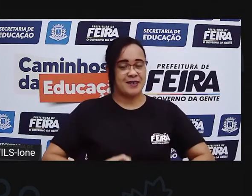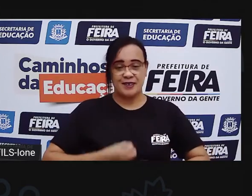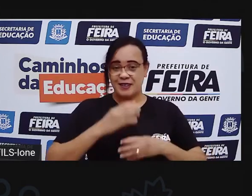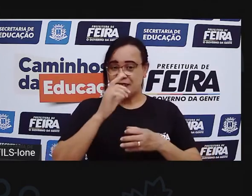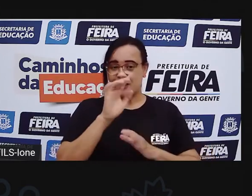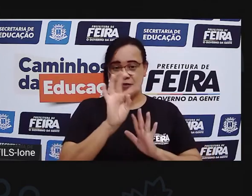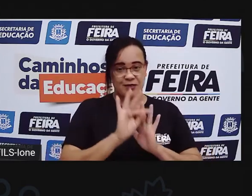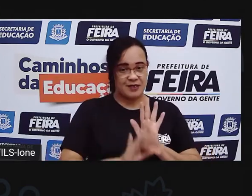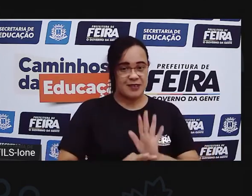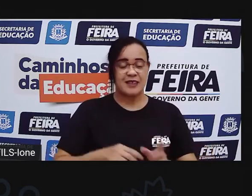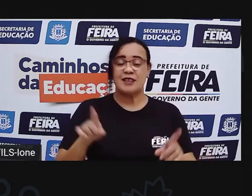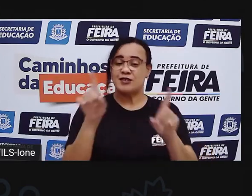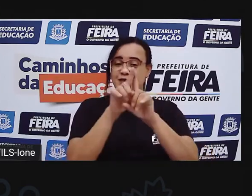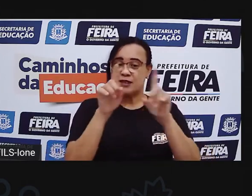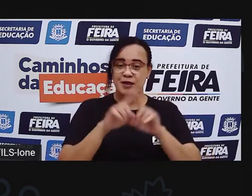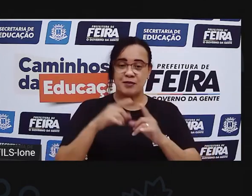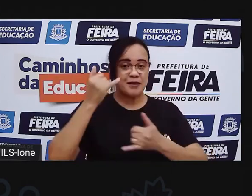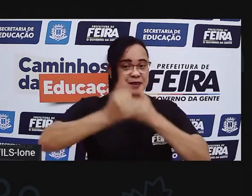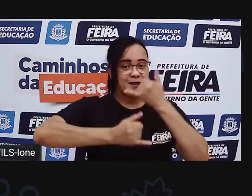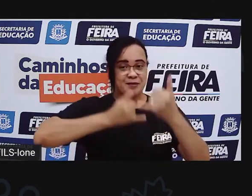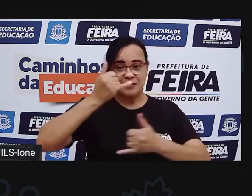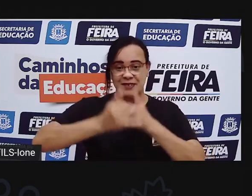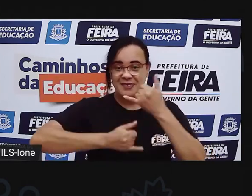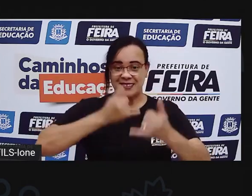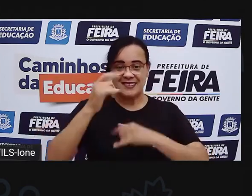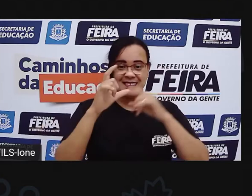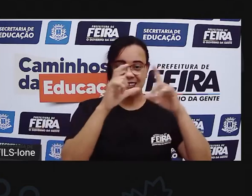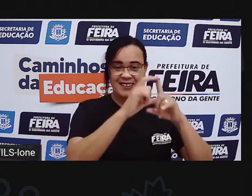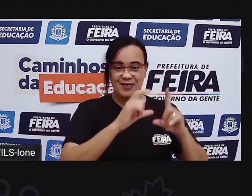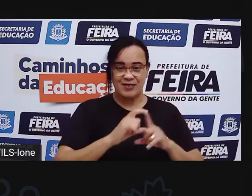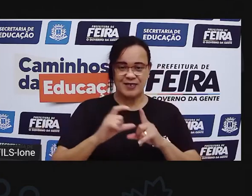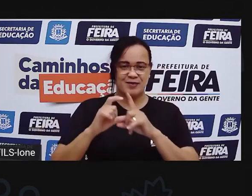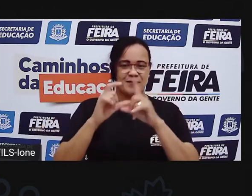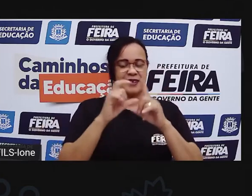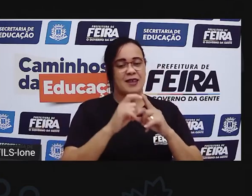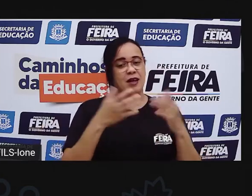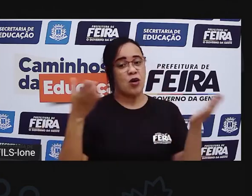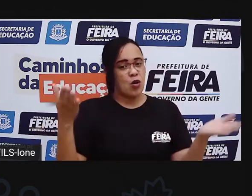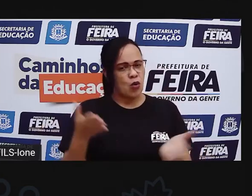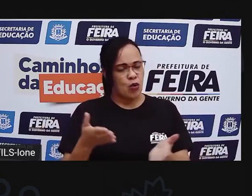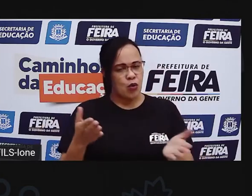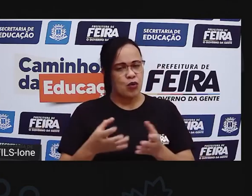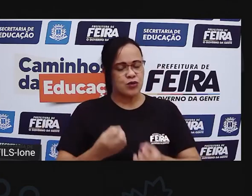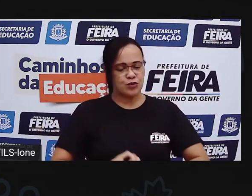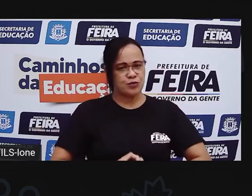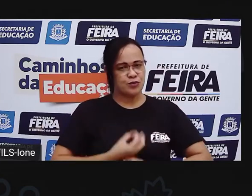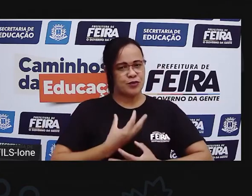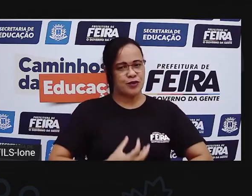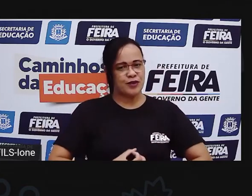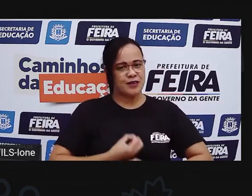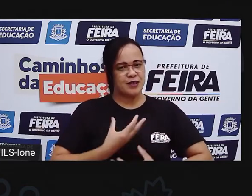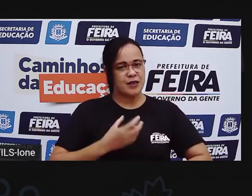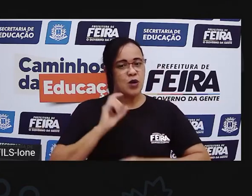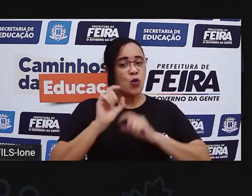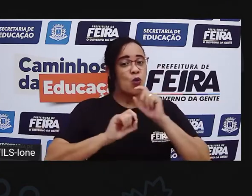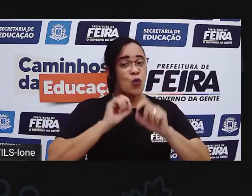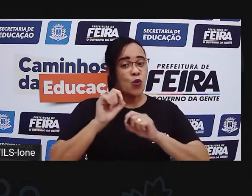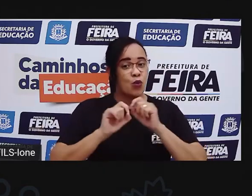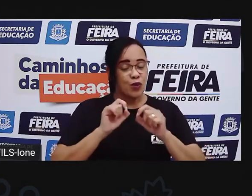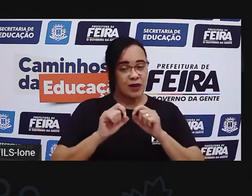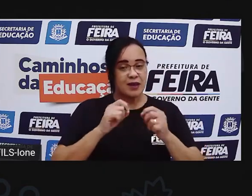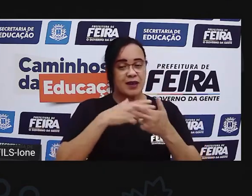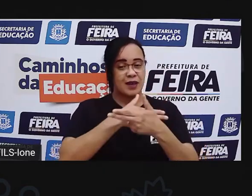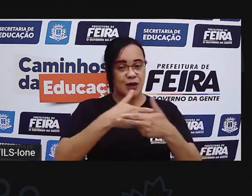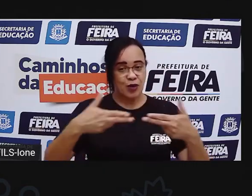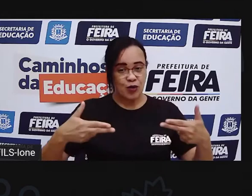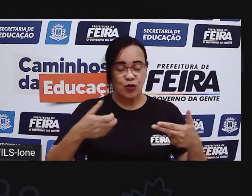brincar com as palavras, né? E o poema de hoje, ele fala de um objeto que eu tenho certeza que as crianças amam, que vocês amam